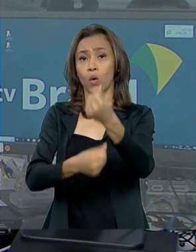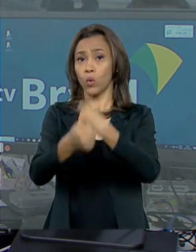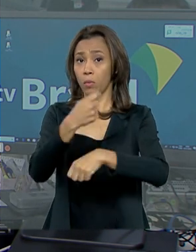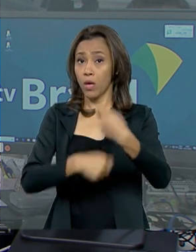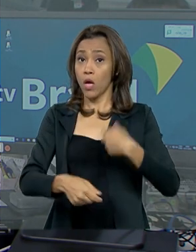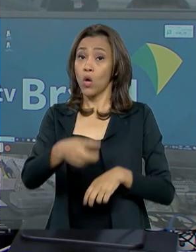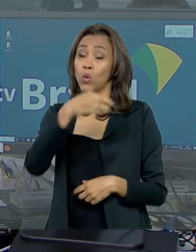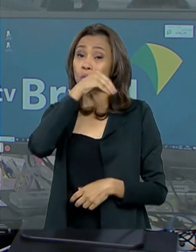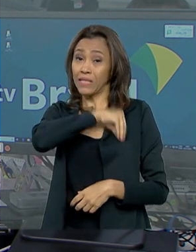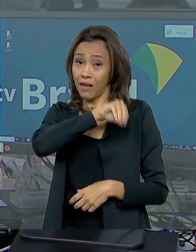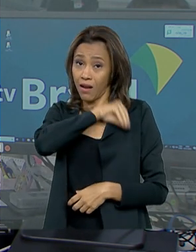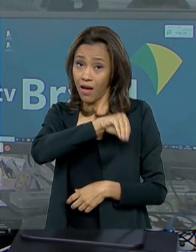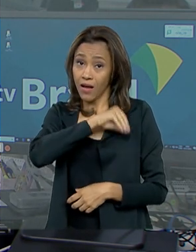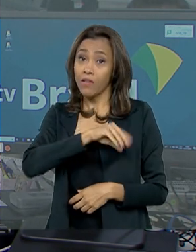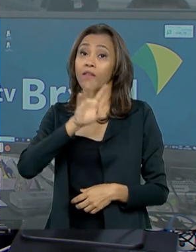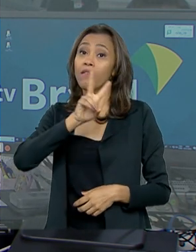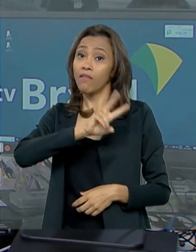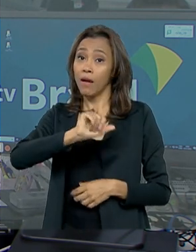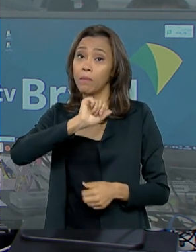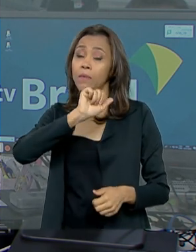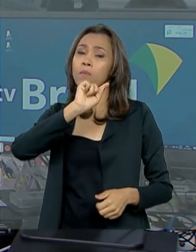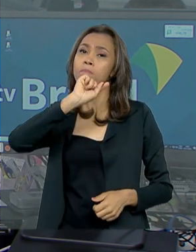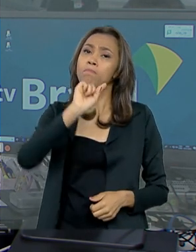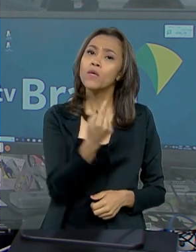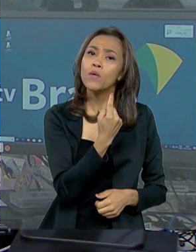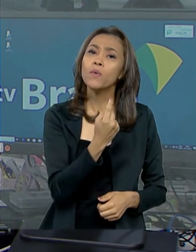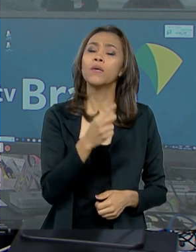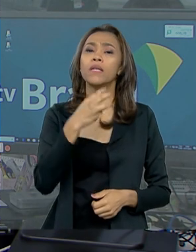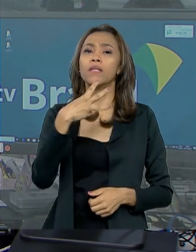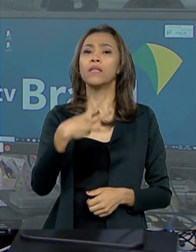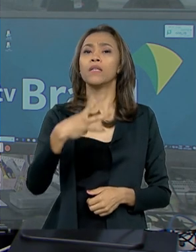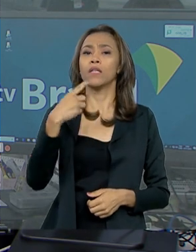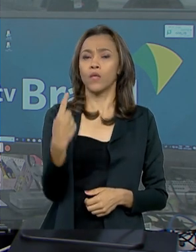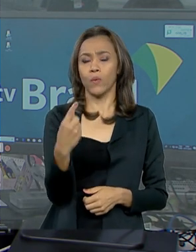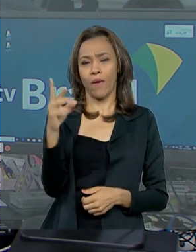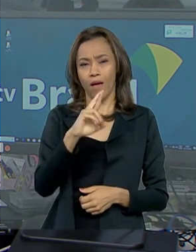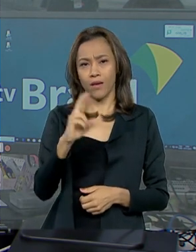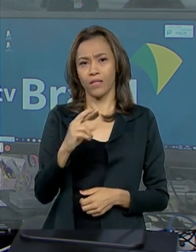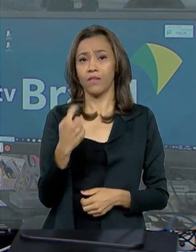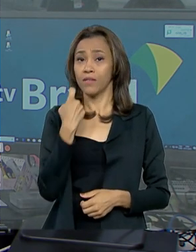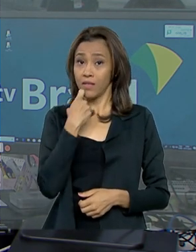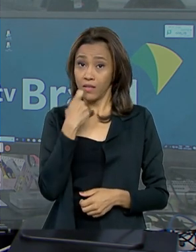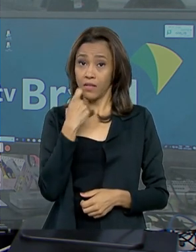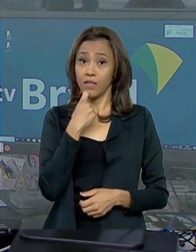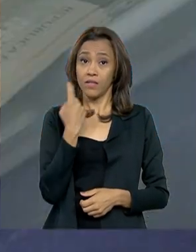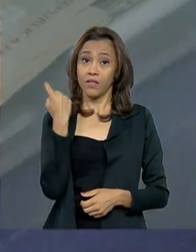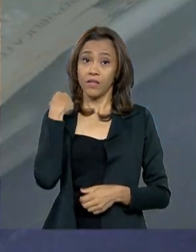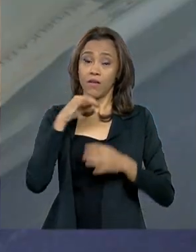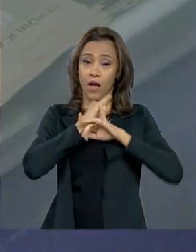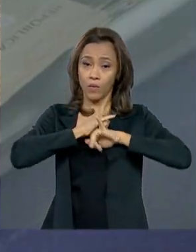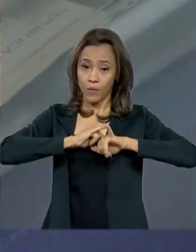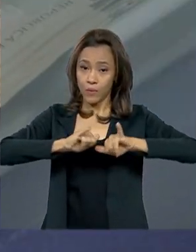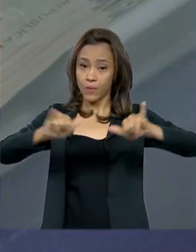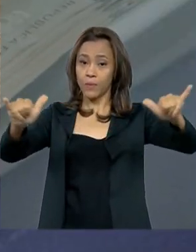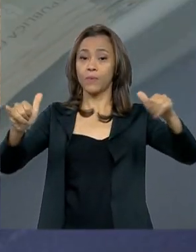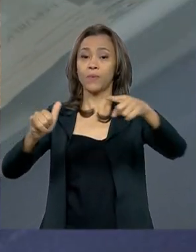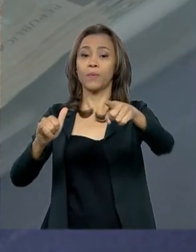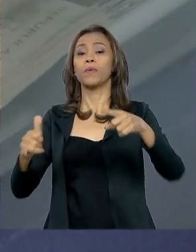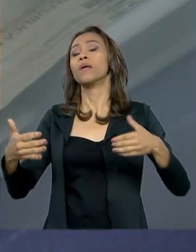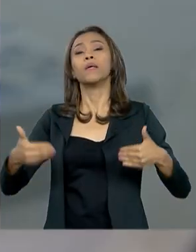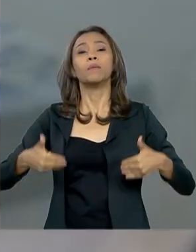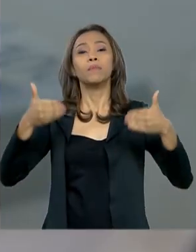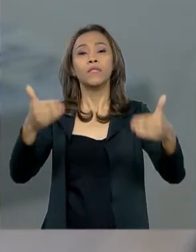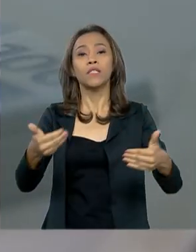deve ser de R$.031. O anúncio foi nesta terça-feira pelo Ministério da Economia. A nova